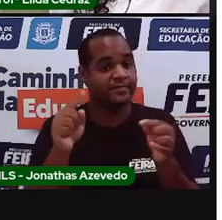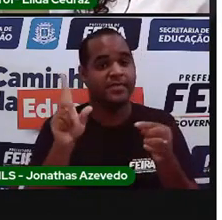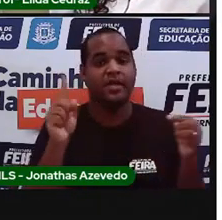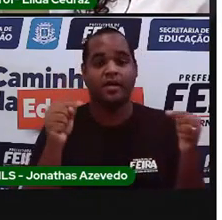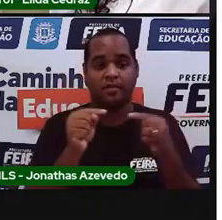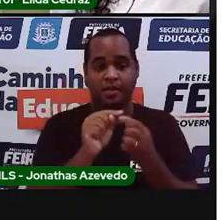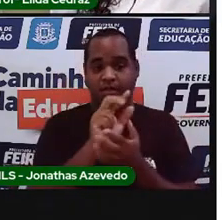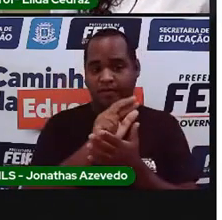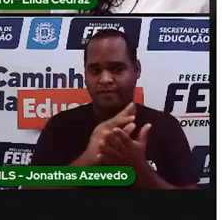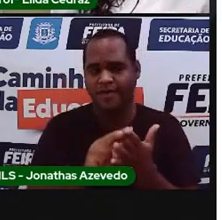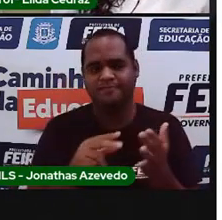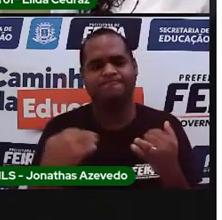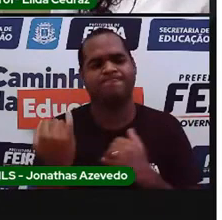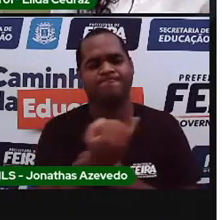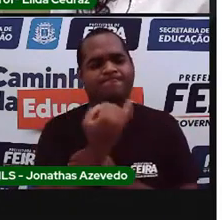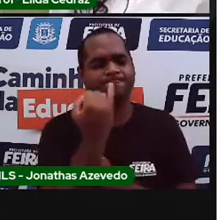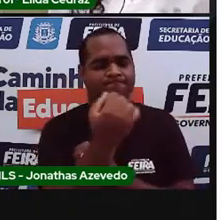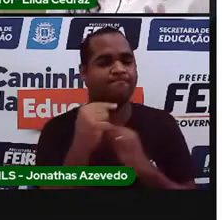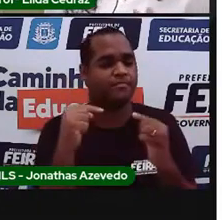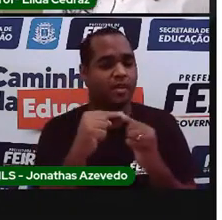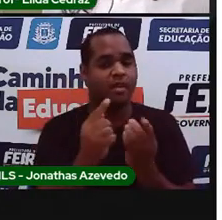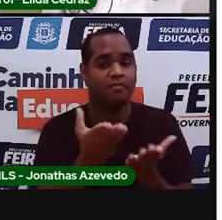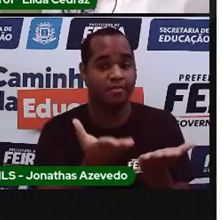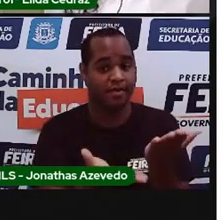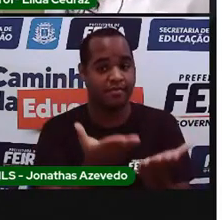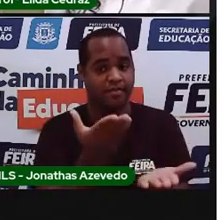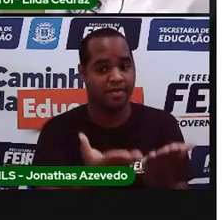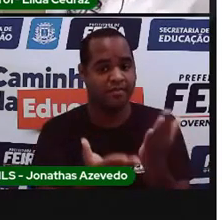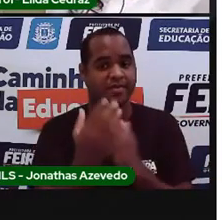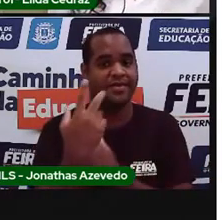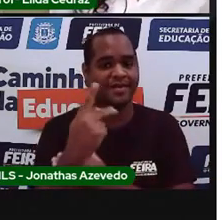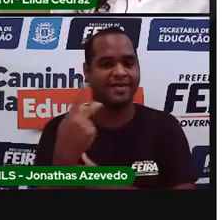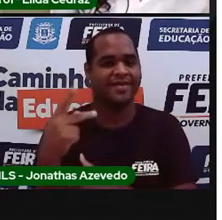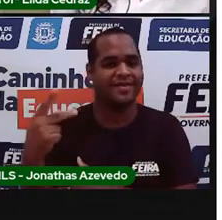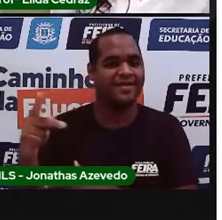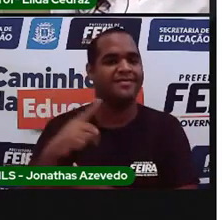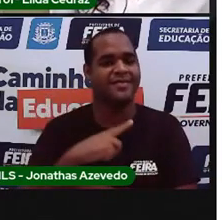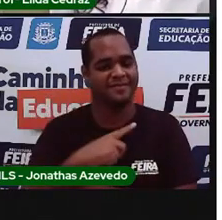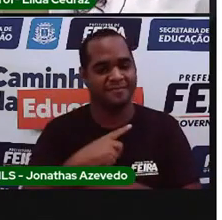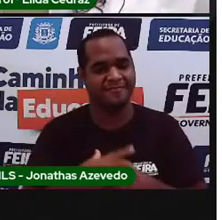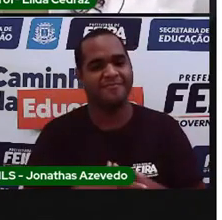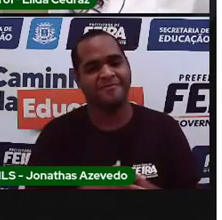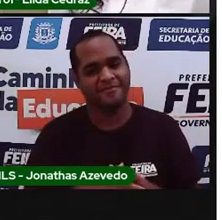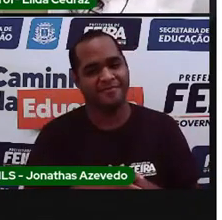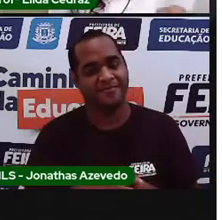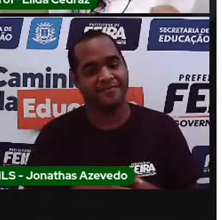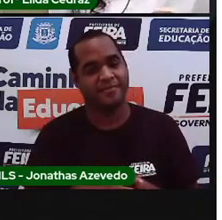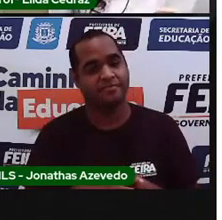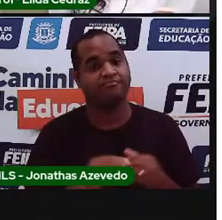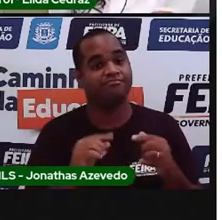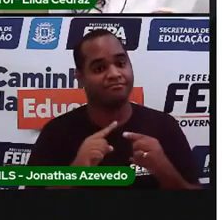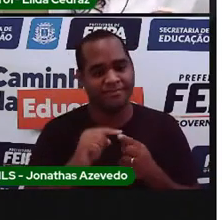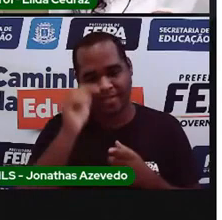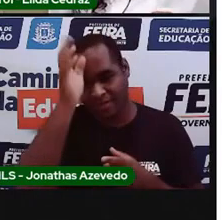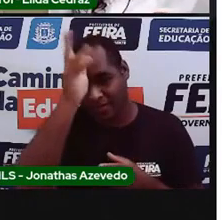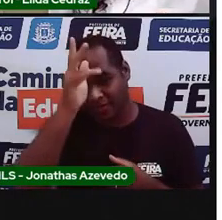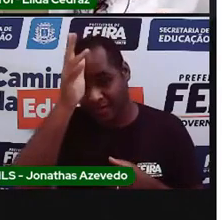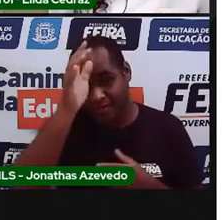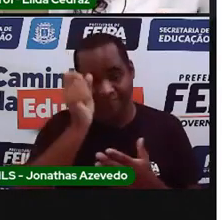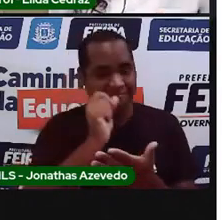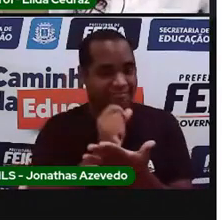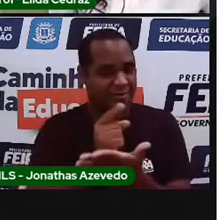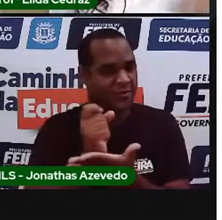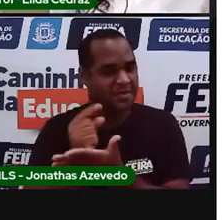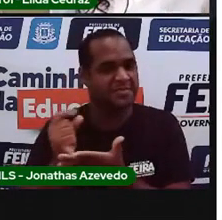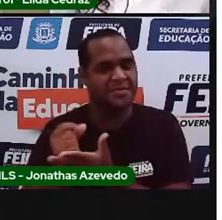têm o peso na sua embalagem. O frango que a gente compra,